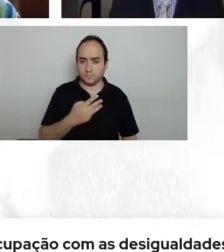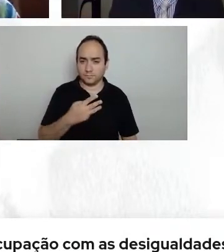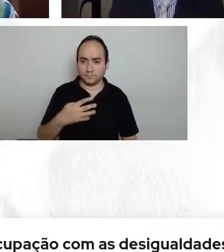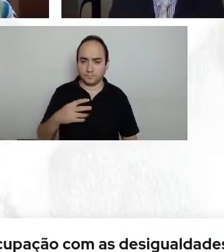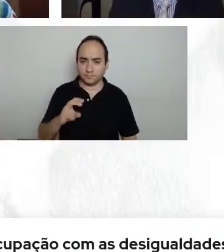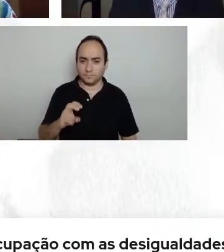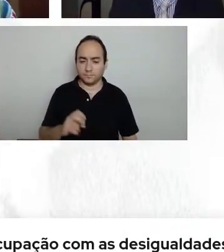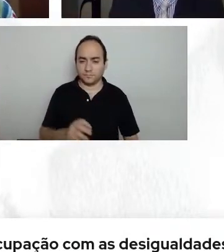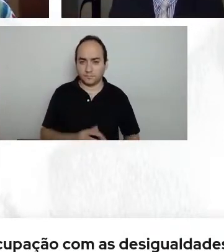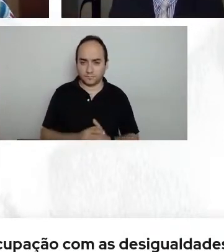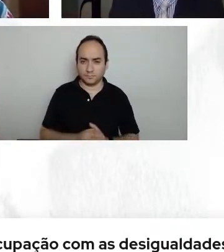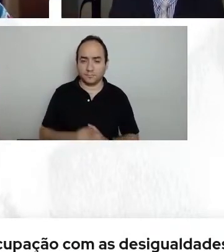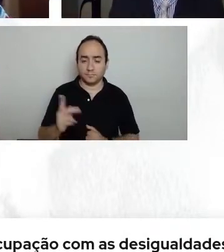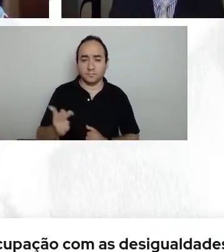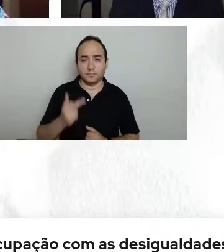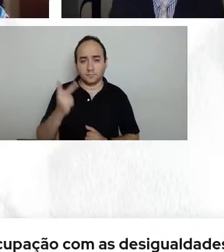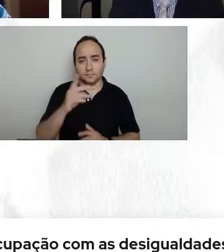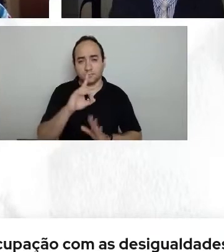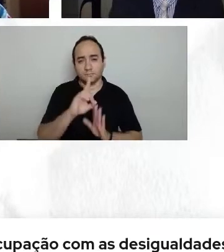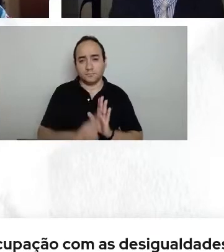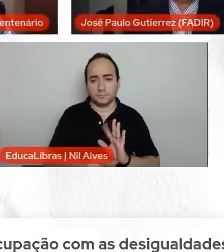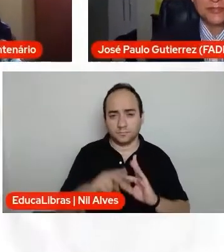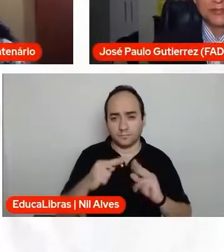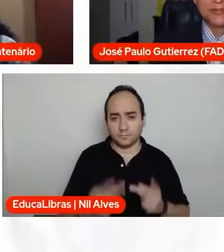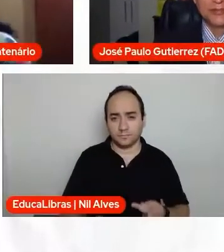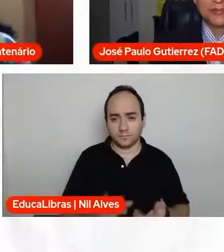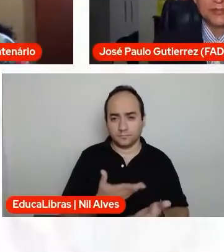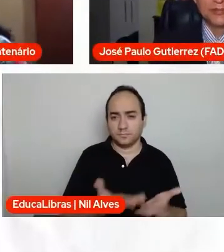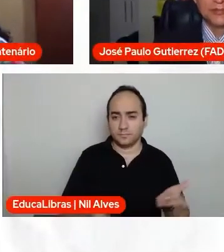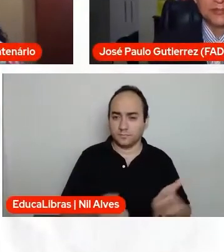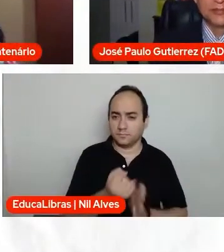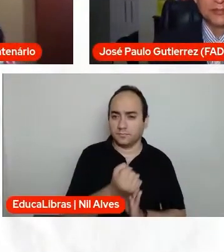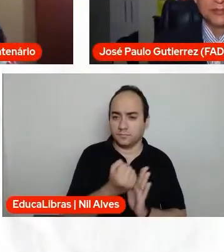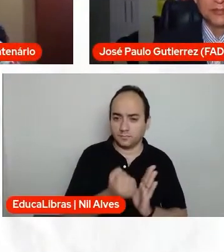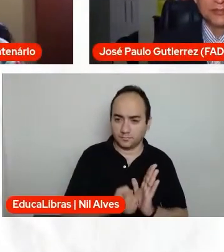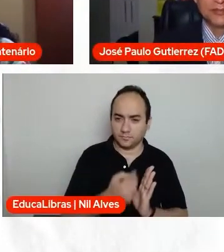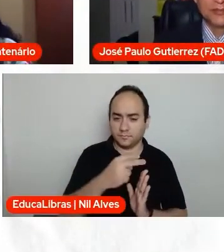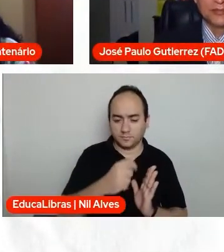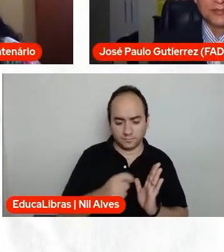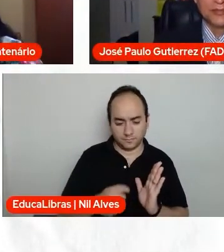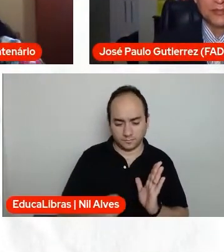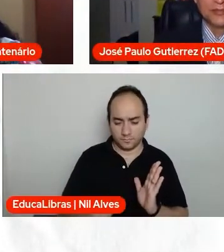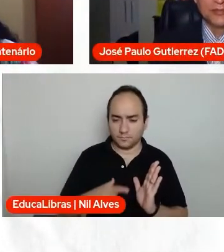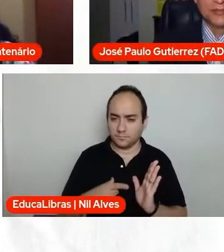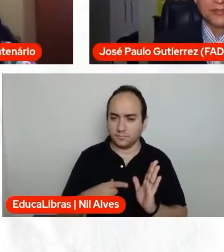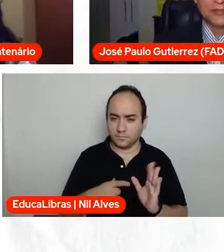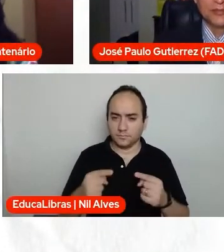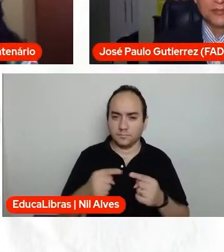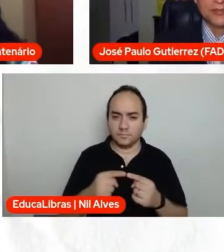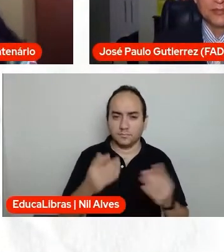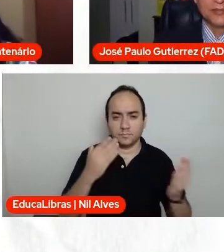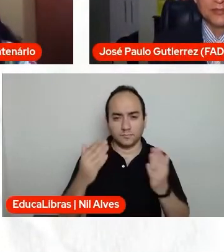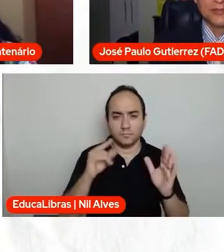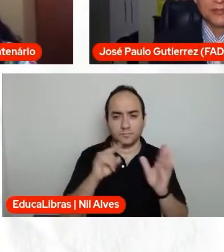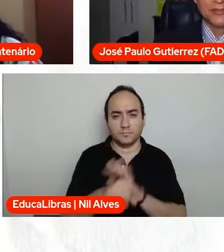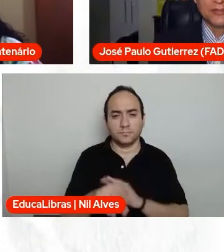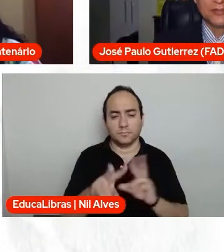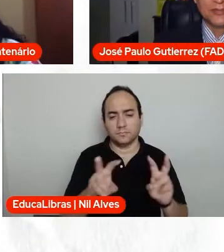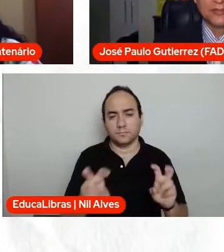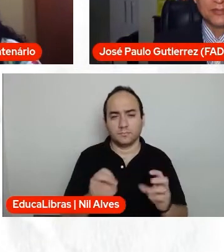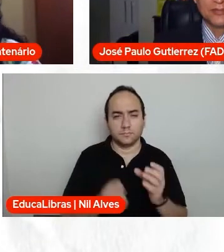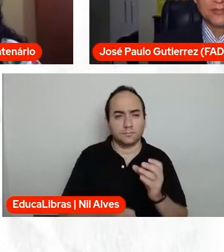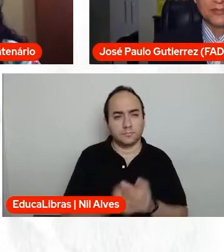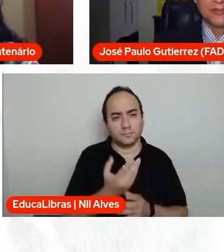valorizar os direitos humanos. Então está lá no documento que há questionamento sobre a produção dele, né?